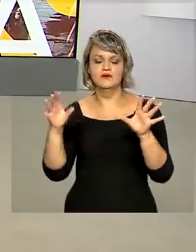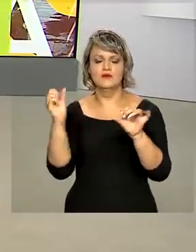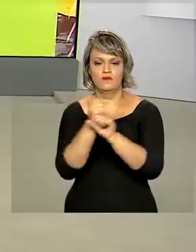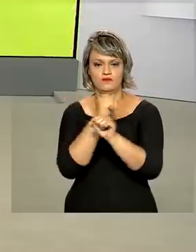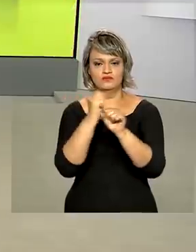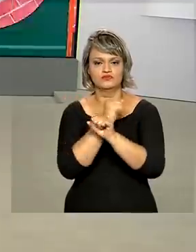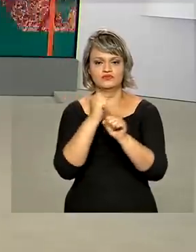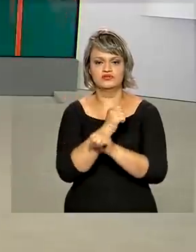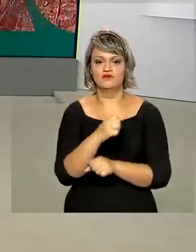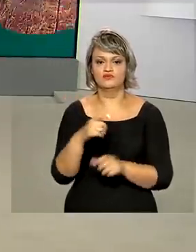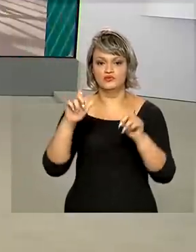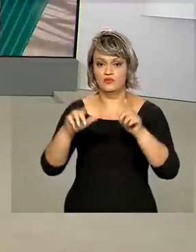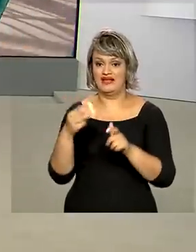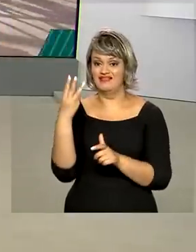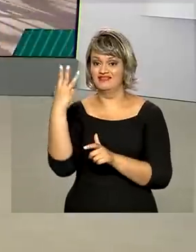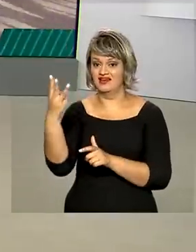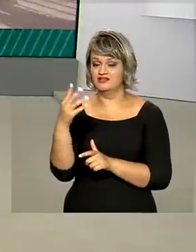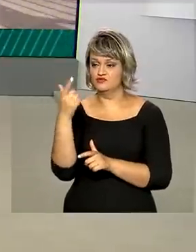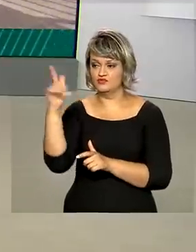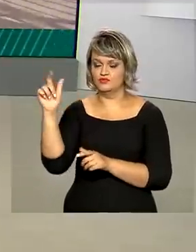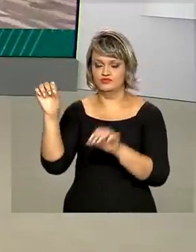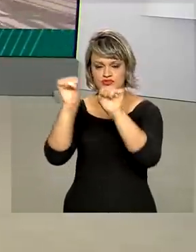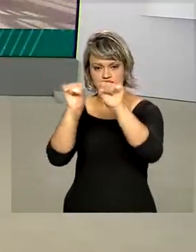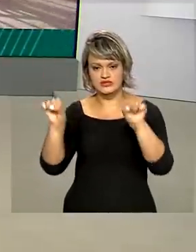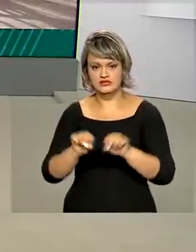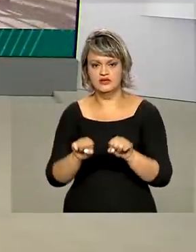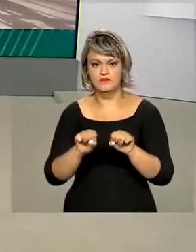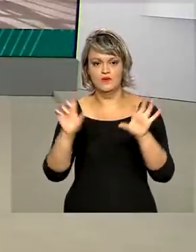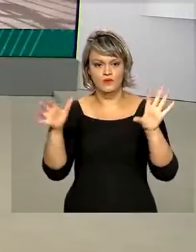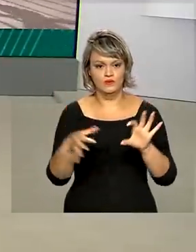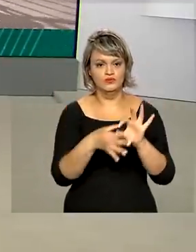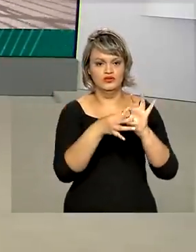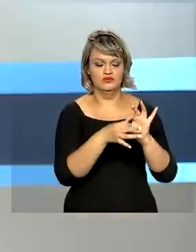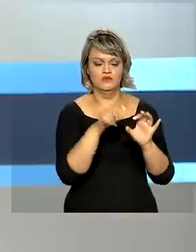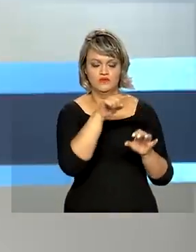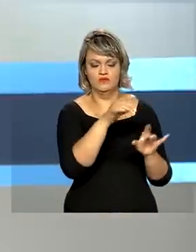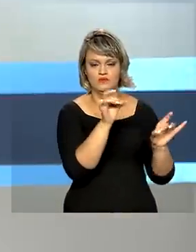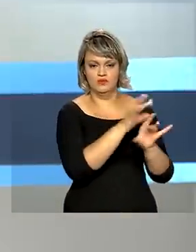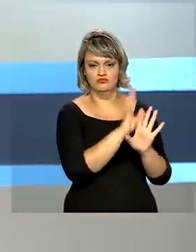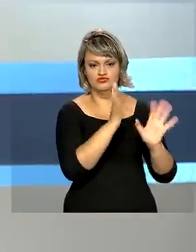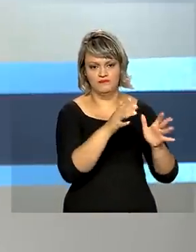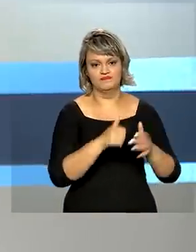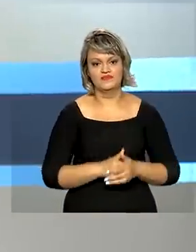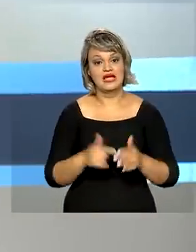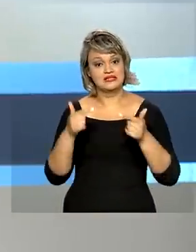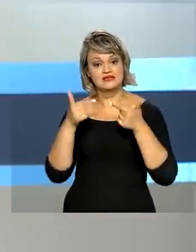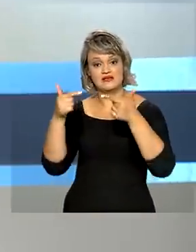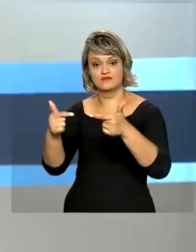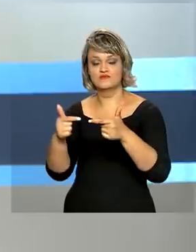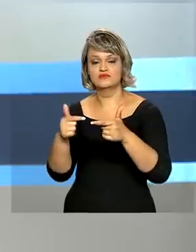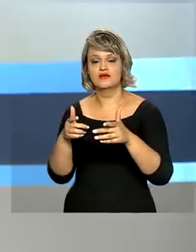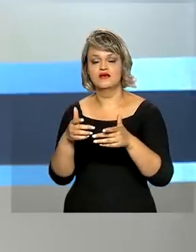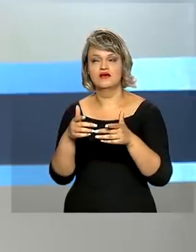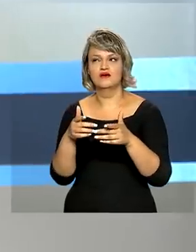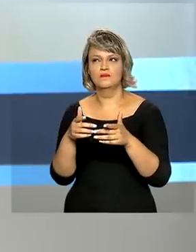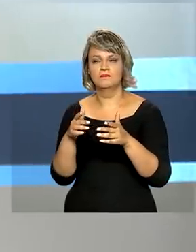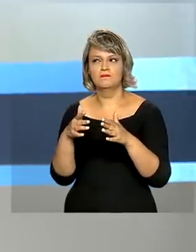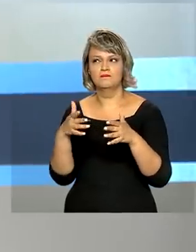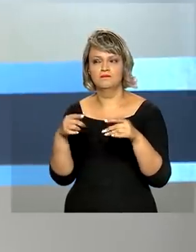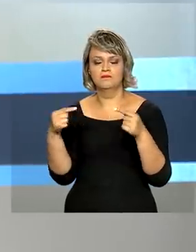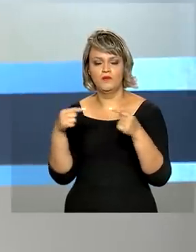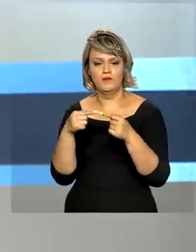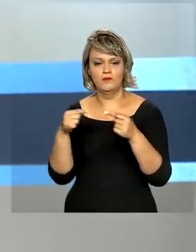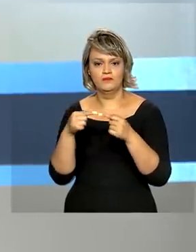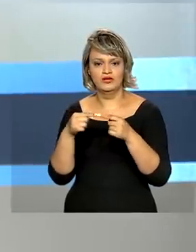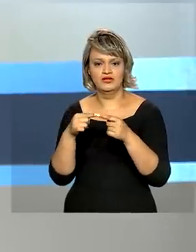obras de outros três novos subsistemas, também vinculados ao canal. As ações fizeram parte da última etapa da Jornada